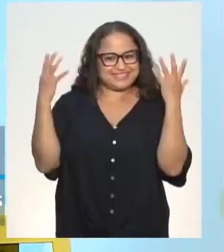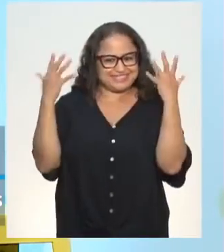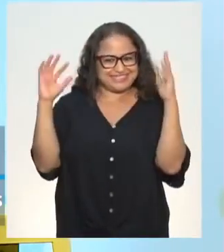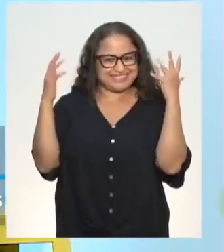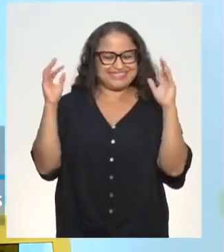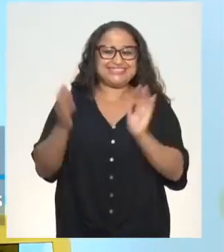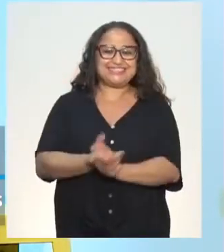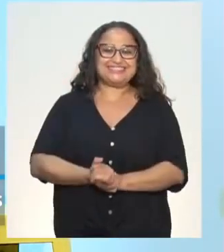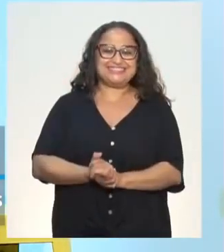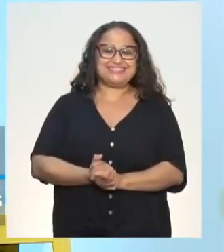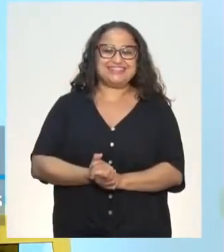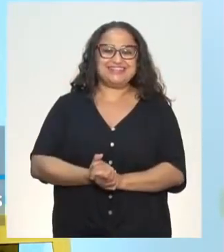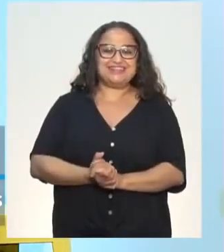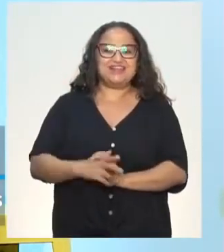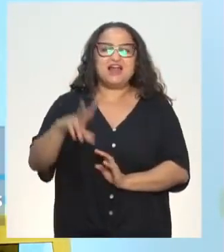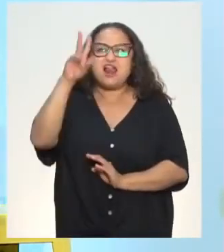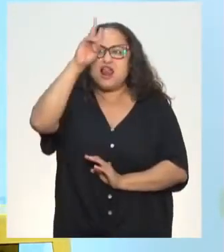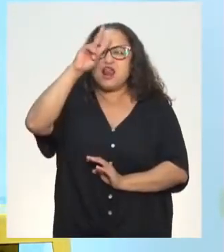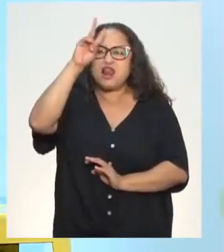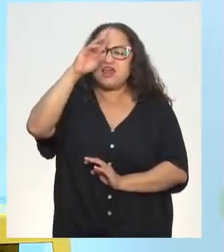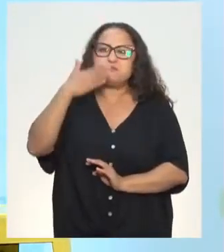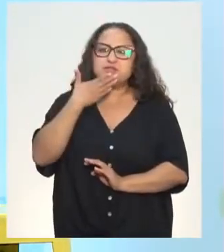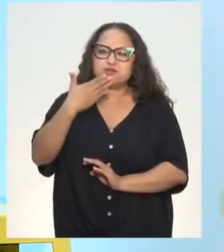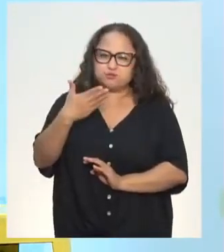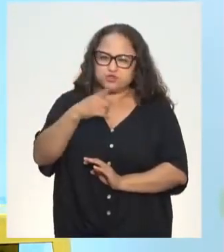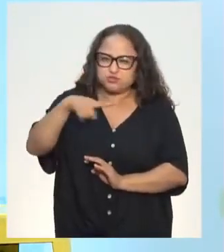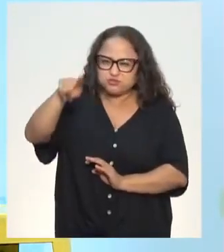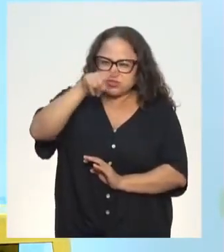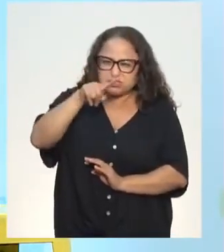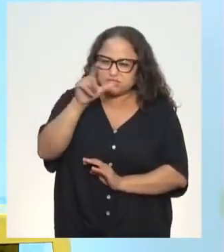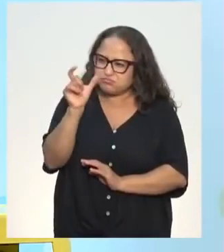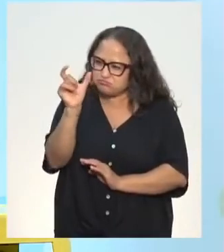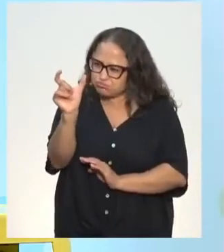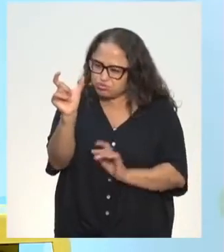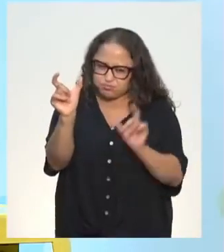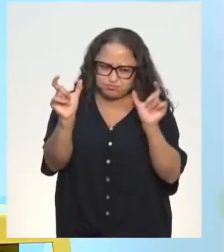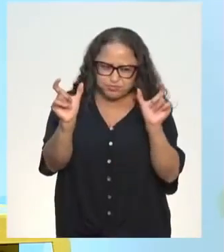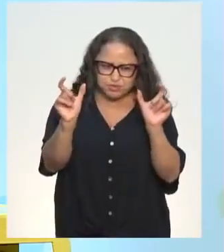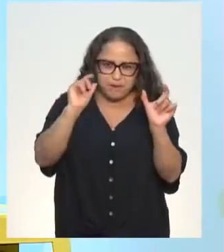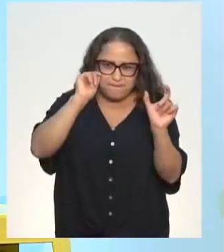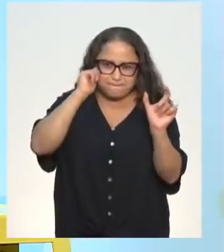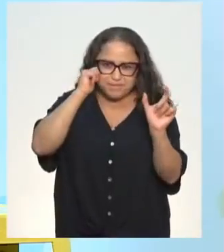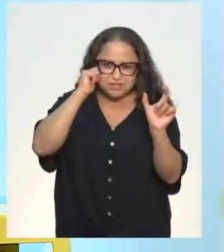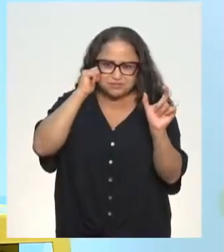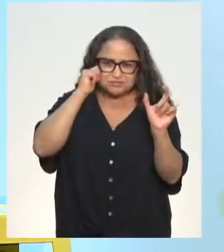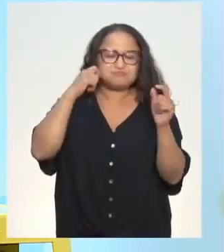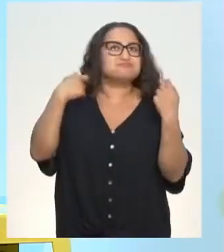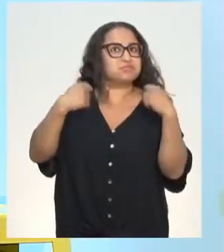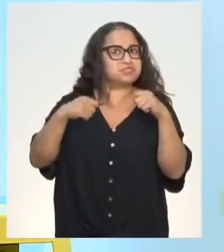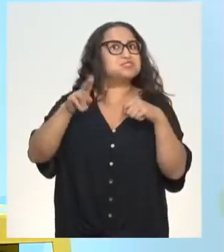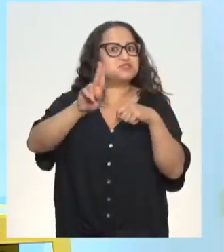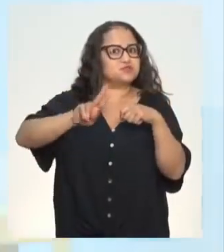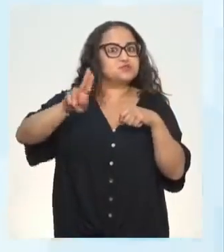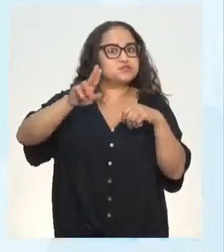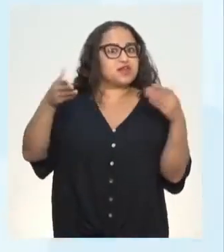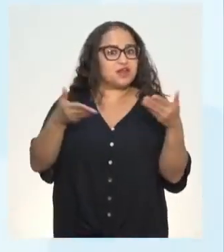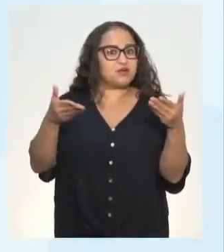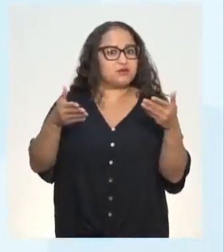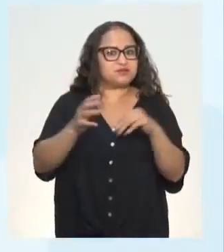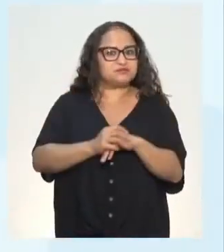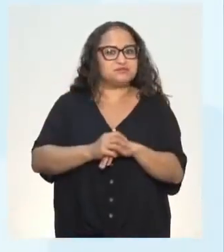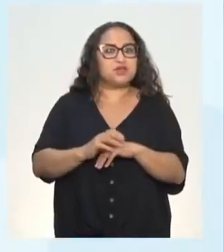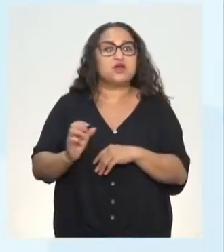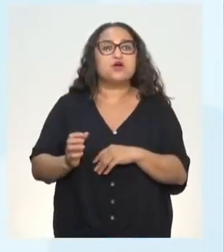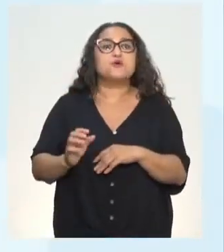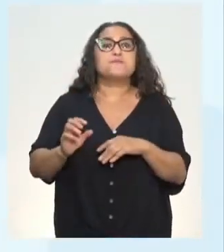da aula. Agora, lembra que eu pedi para vocês grifarem algumas partes do texto? Vai ter que ser usado agora, tá bom? Quais palavras